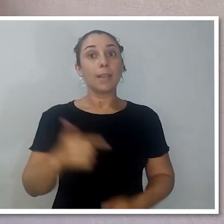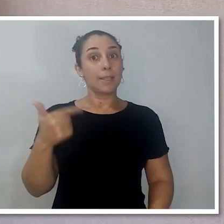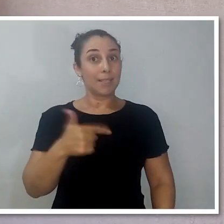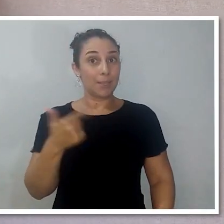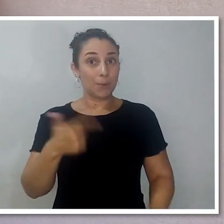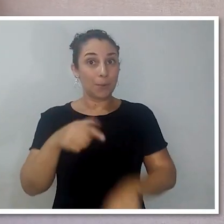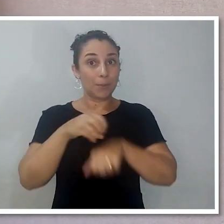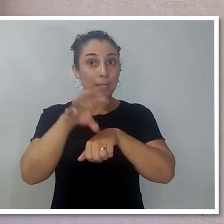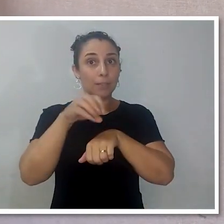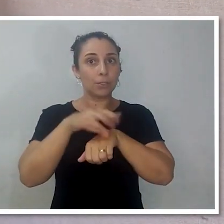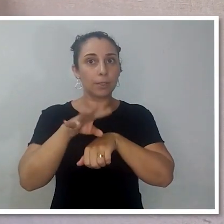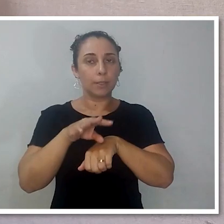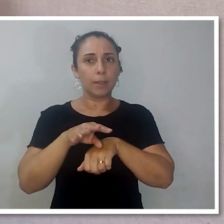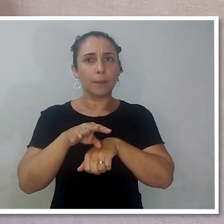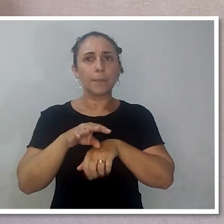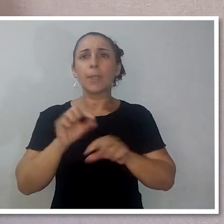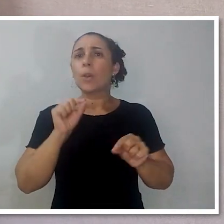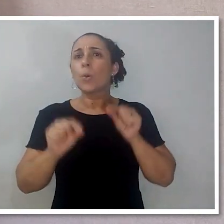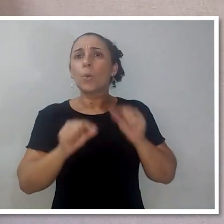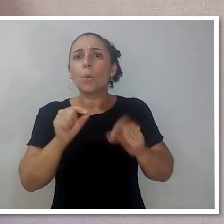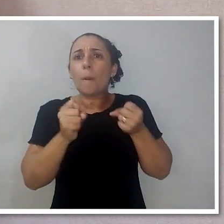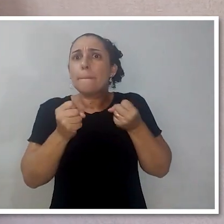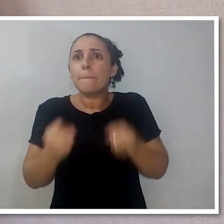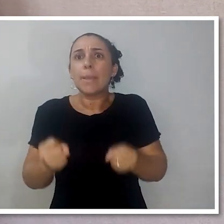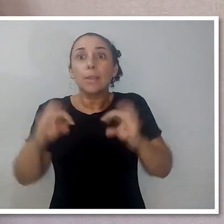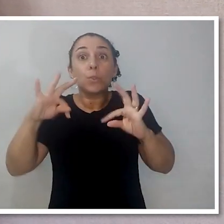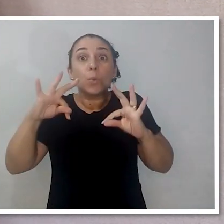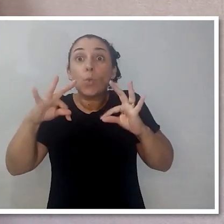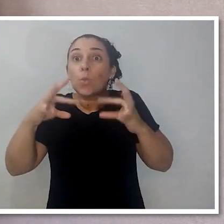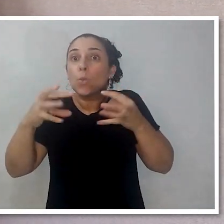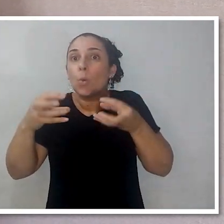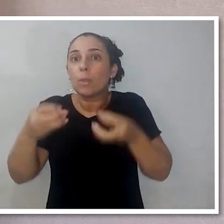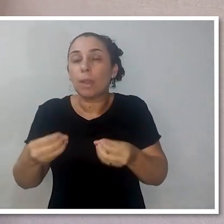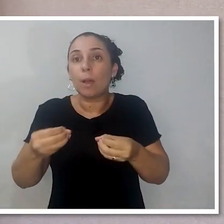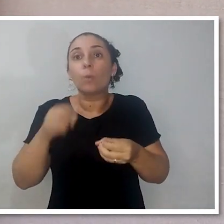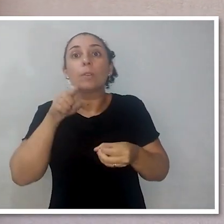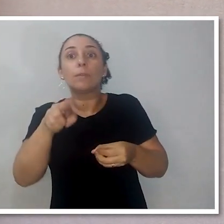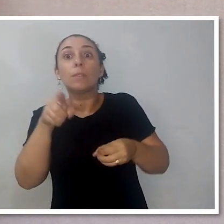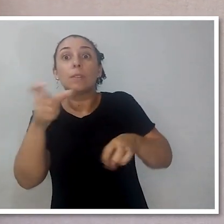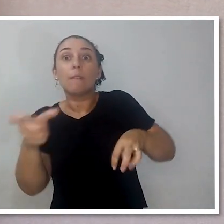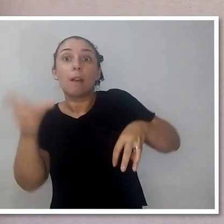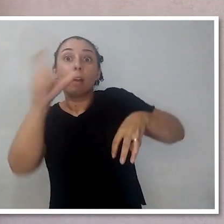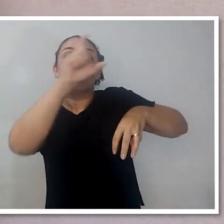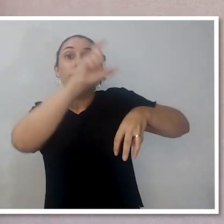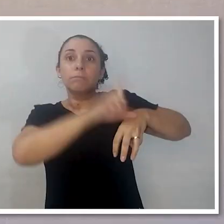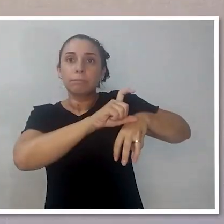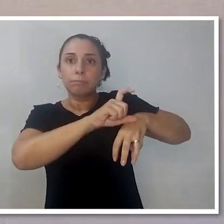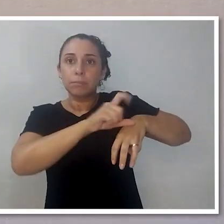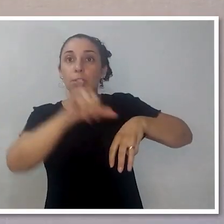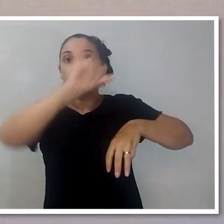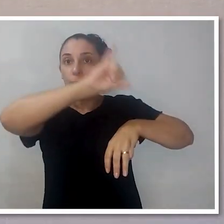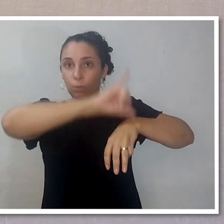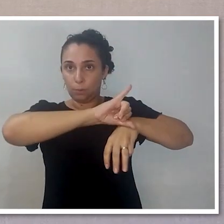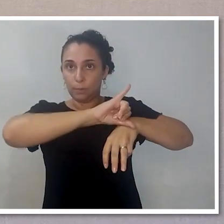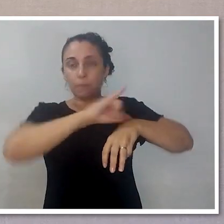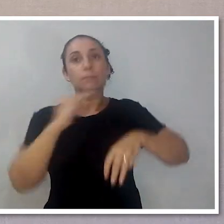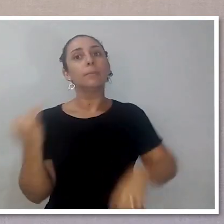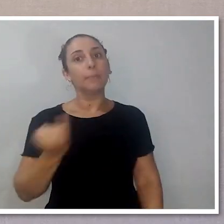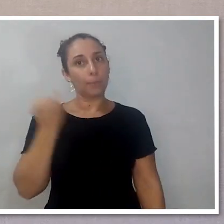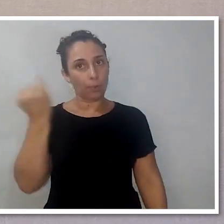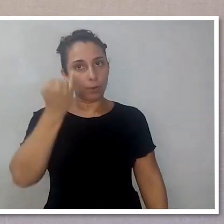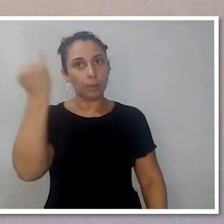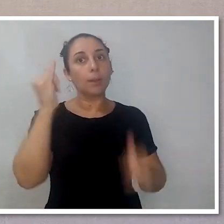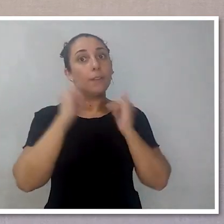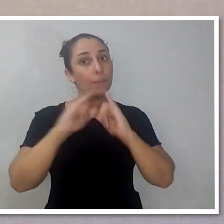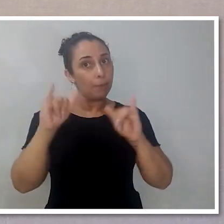A segunda dica, qual o peso total do equipamento que você pretende colocar sobre o seu tripé? Essa informação é